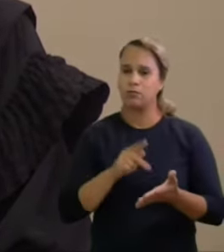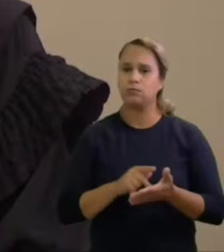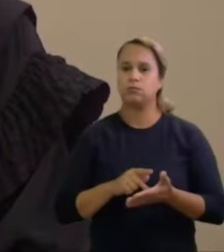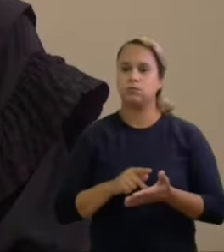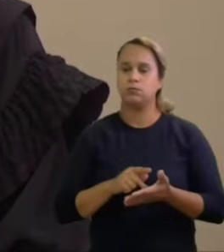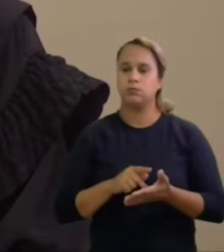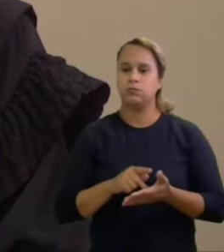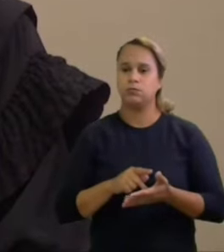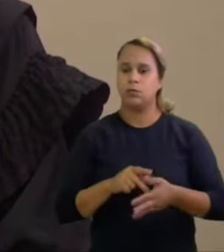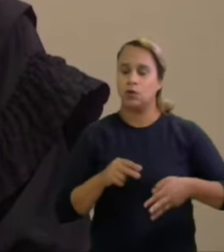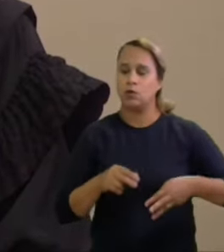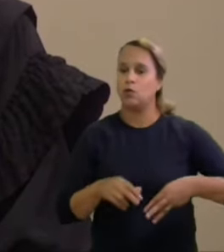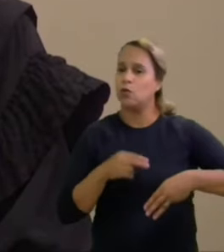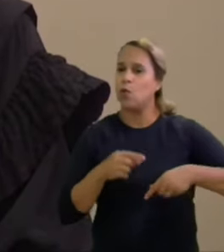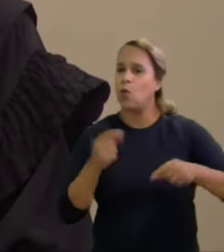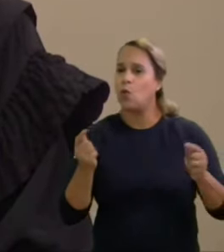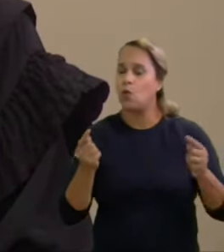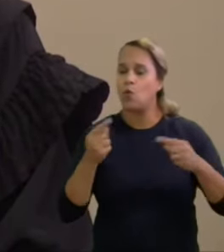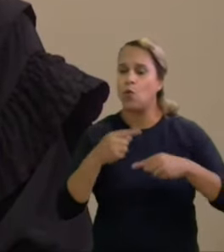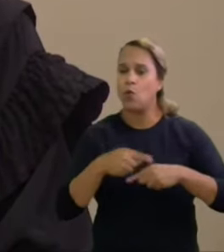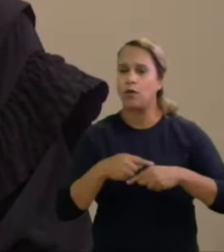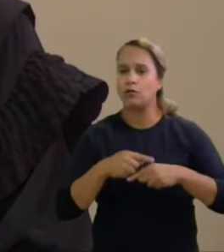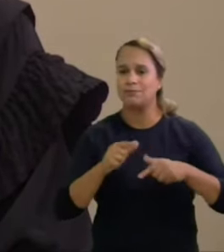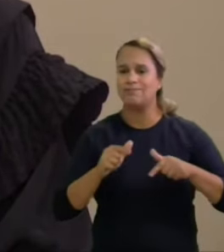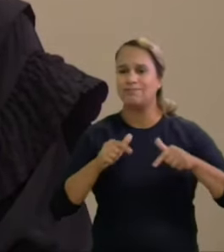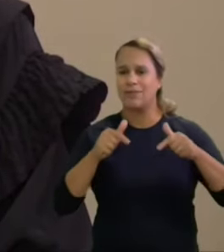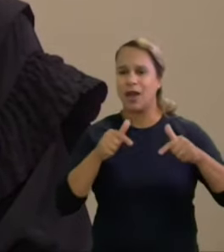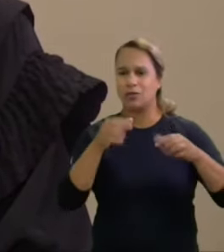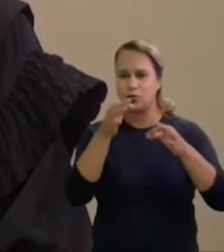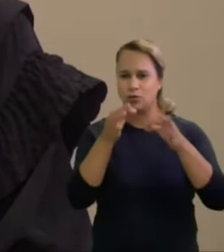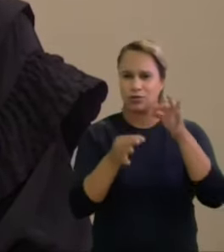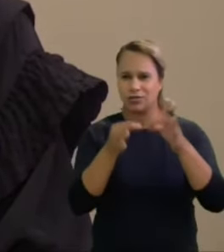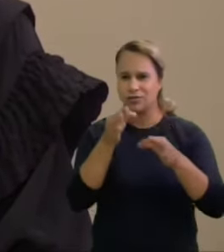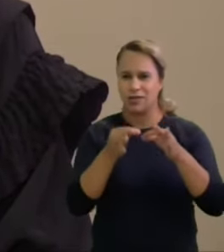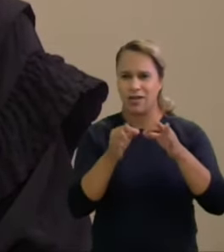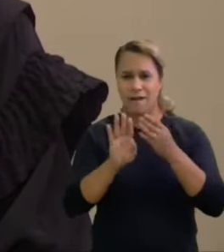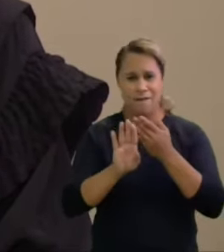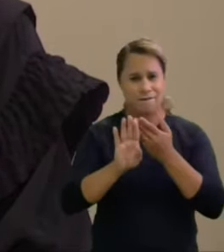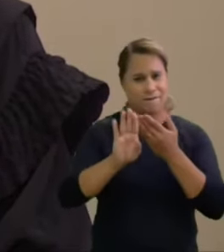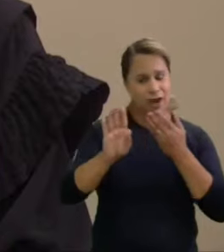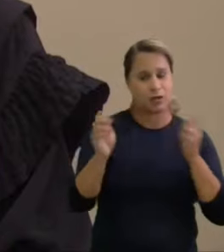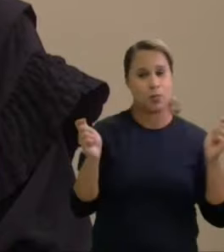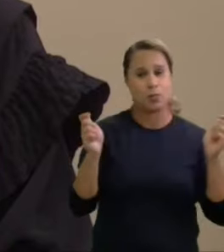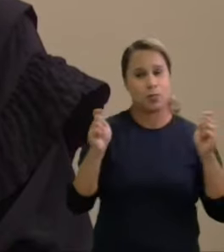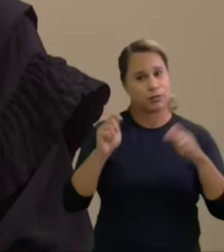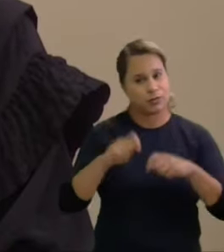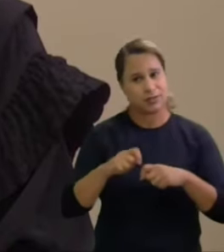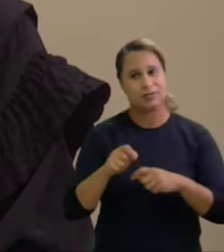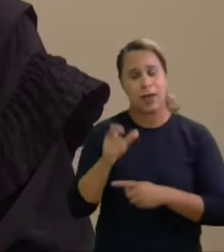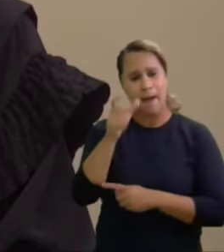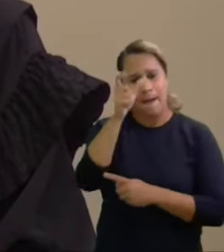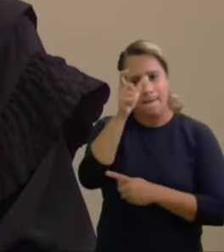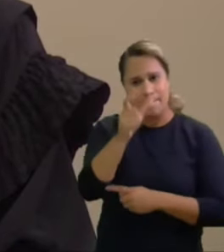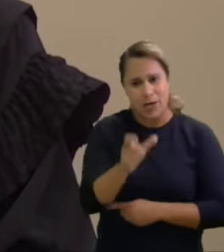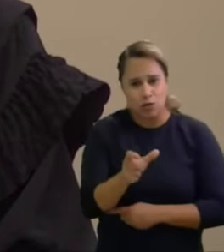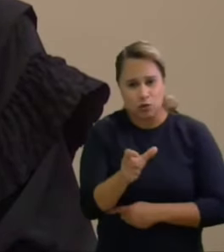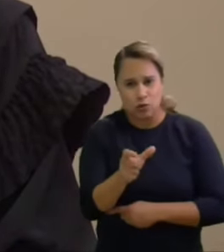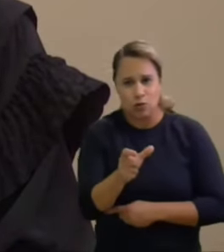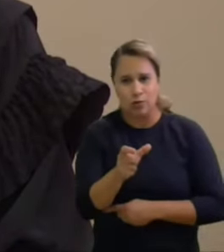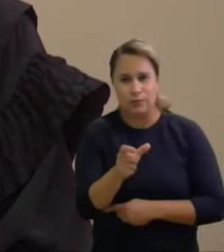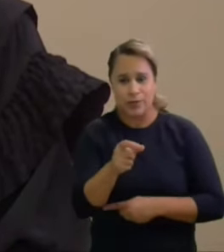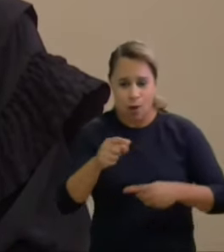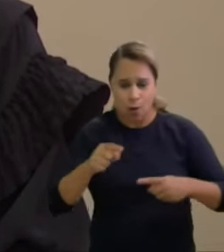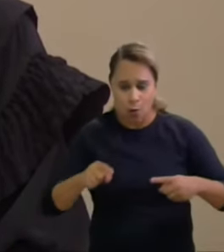medida em que um ato judicial afasta a possibilidade de um indivíduo concorrer em um processo